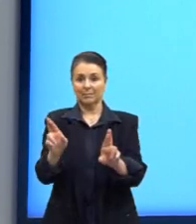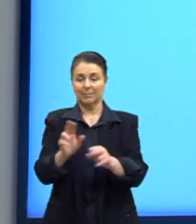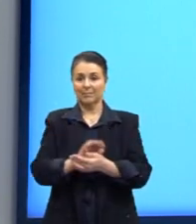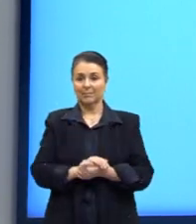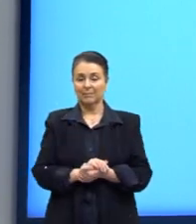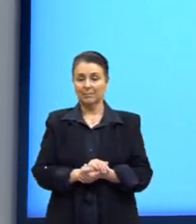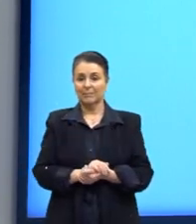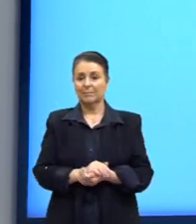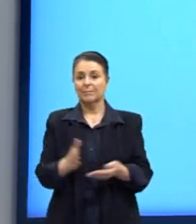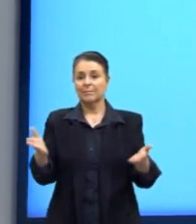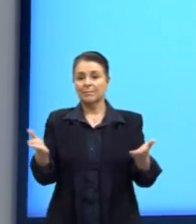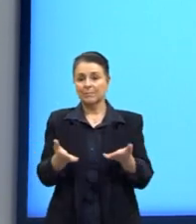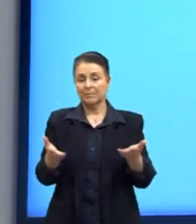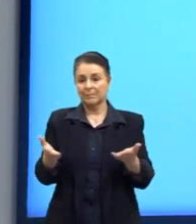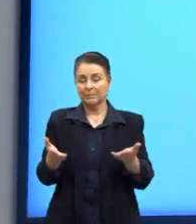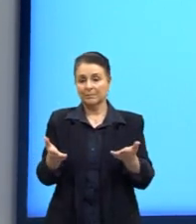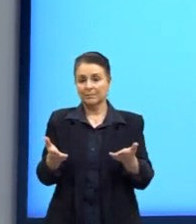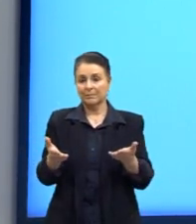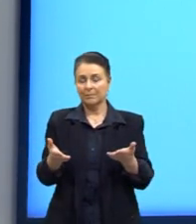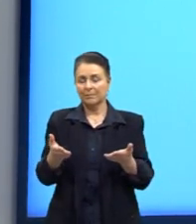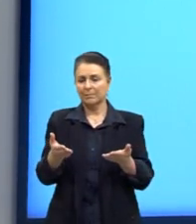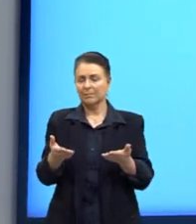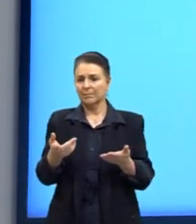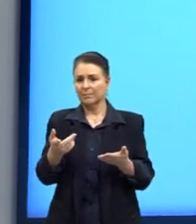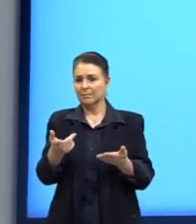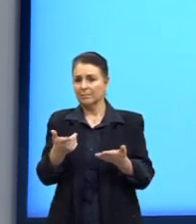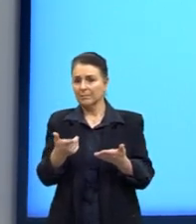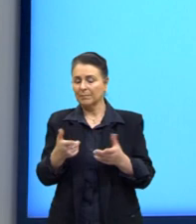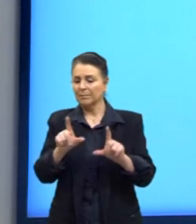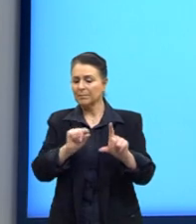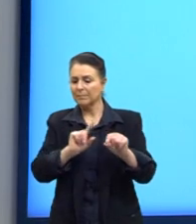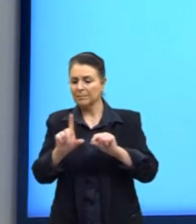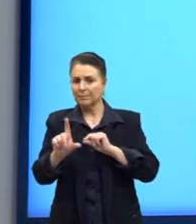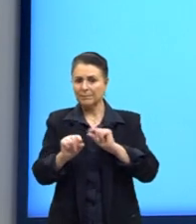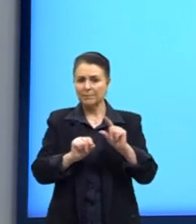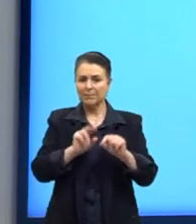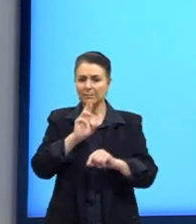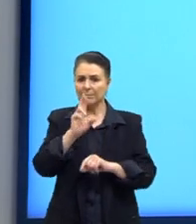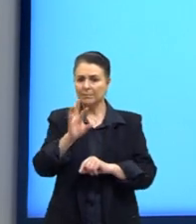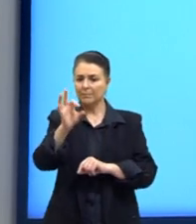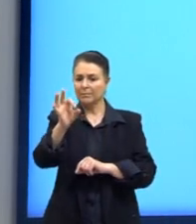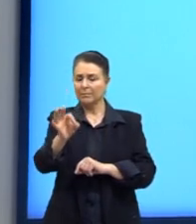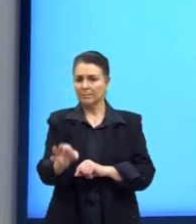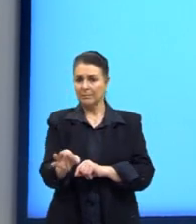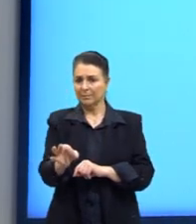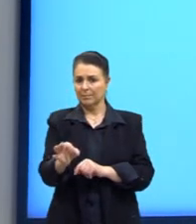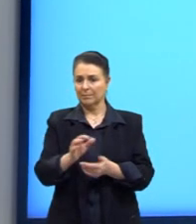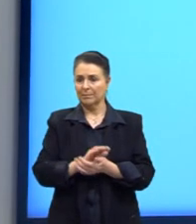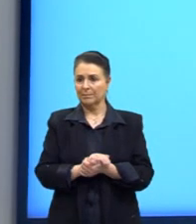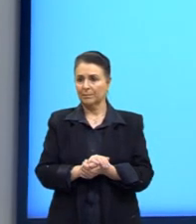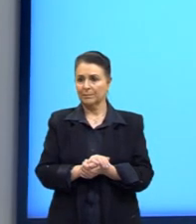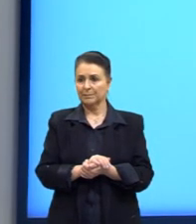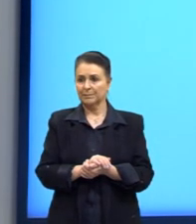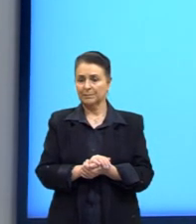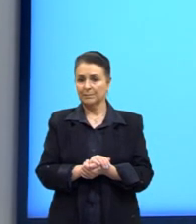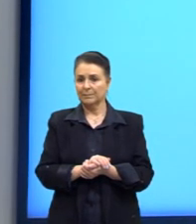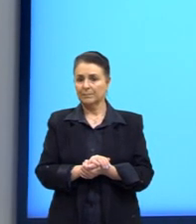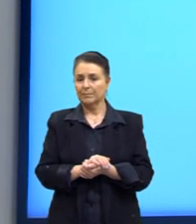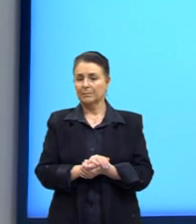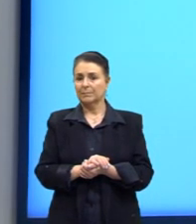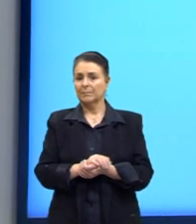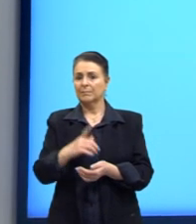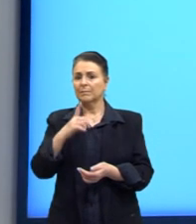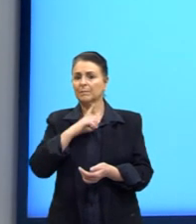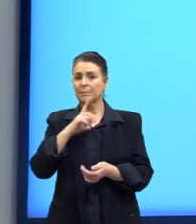Então, aqui, nós vamos agora observar as nossas alternativas, né? Buscando encontrar essa relação. Lá nas